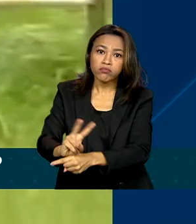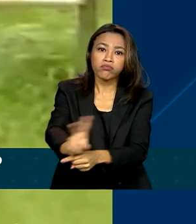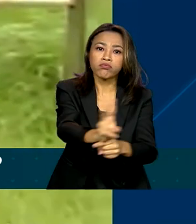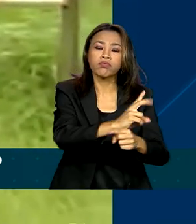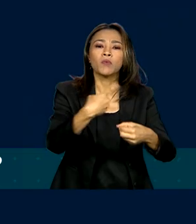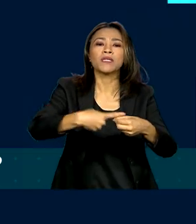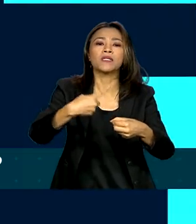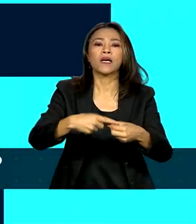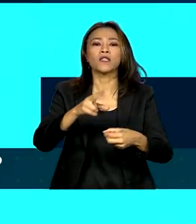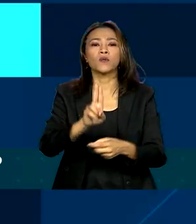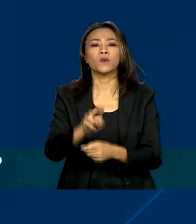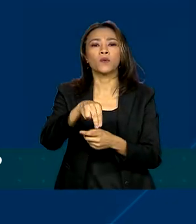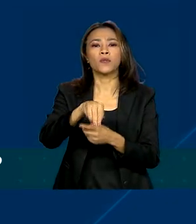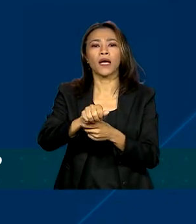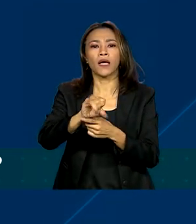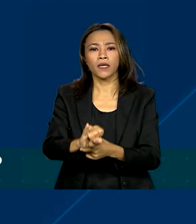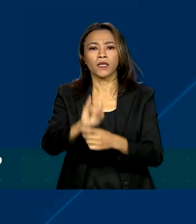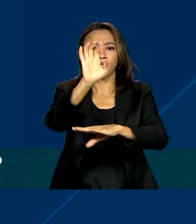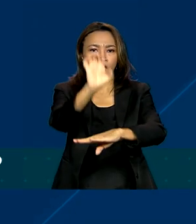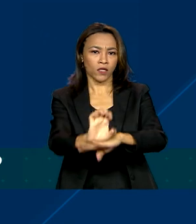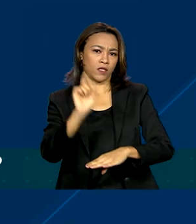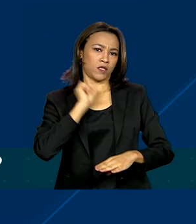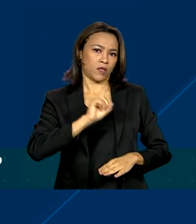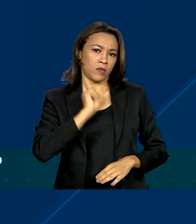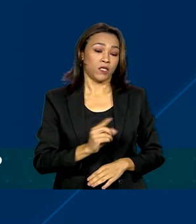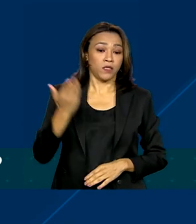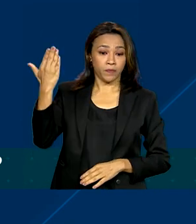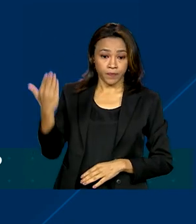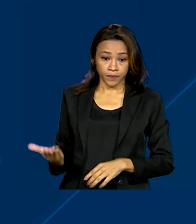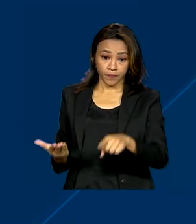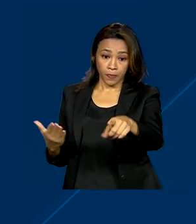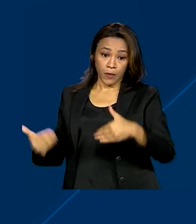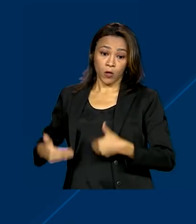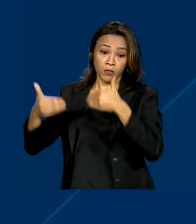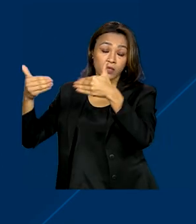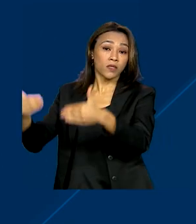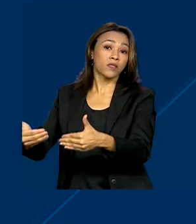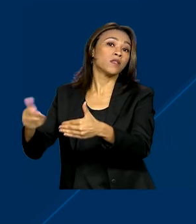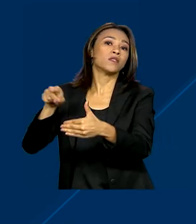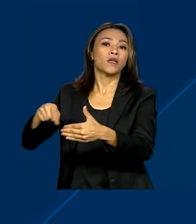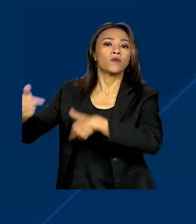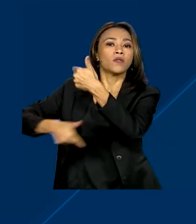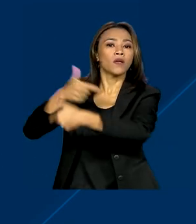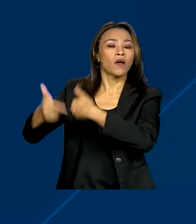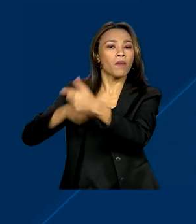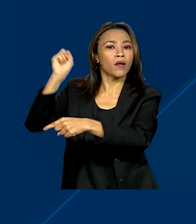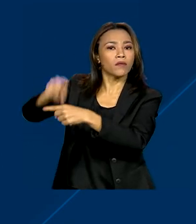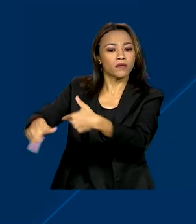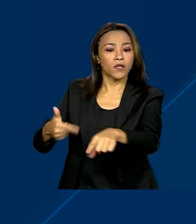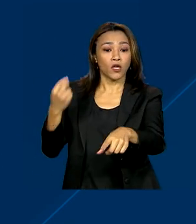de Unaí, em Minas Gerais. Segundo o Ministério do Trabalho e Emprego, somente no ano passado, 2